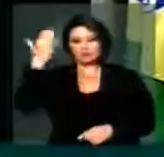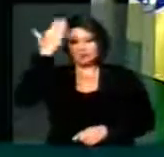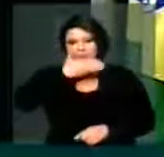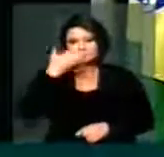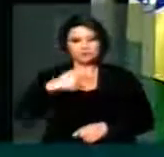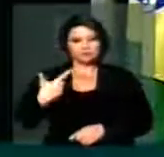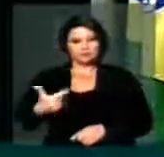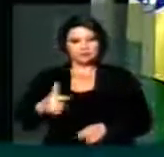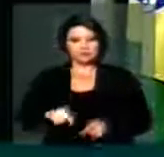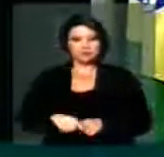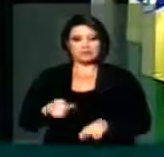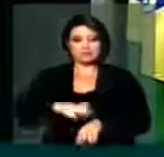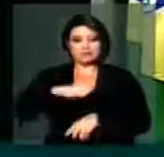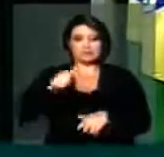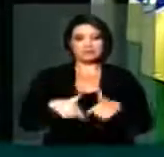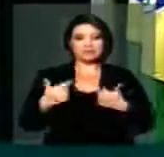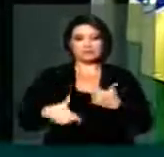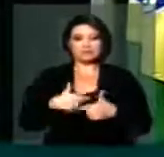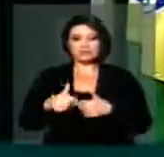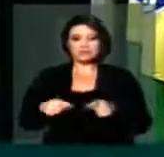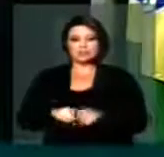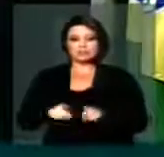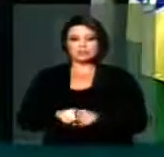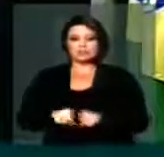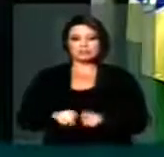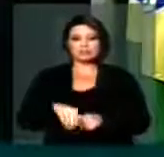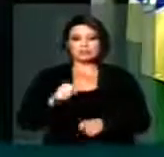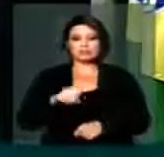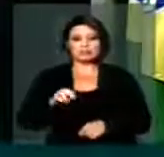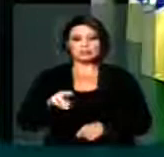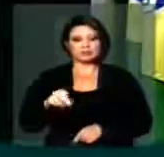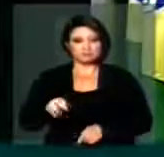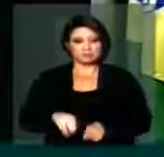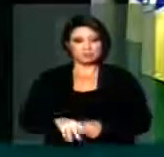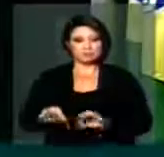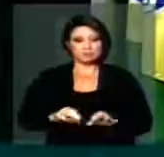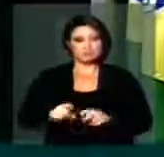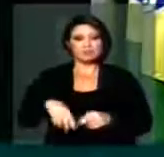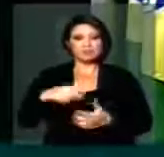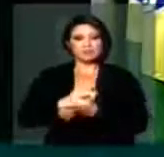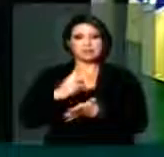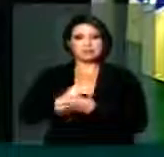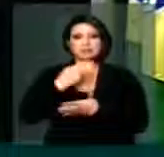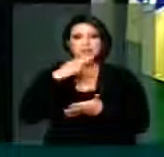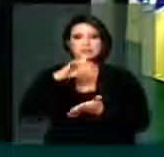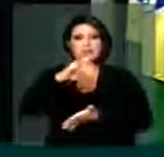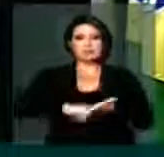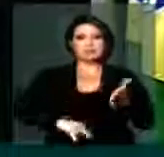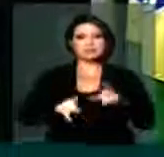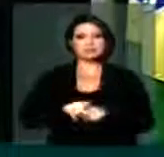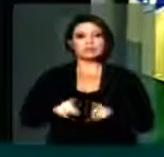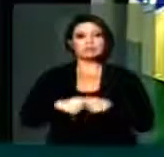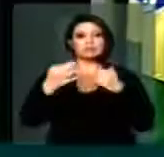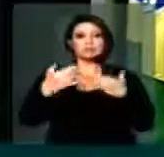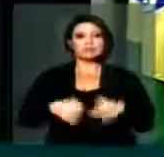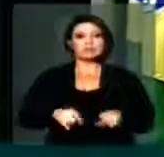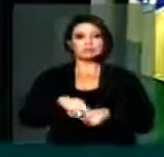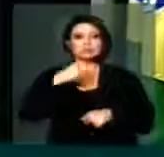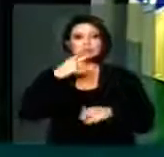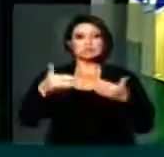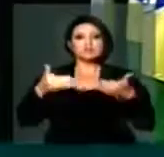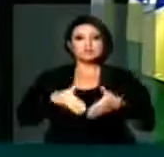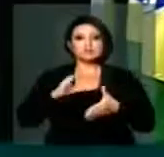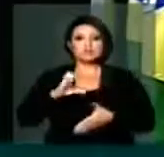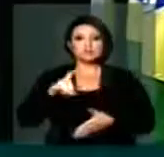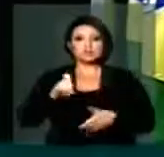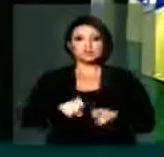provado, e em sua maioria já descartado pelo Supremo Tribunal Federal. Nesta mesma carta, o mesmo delator que chegou ao